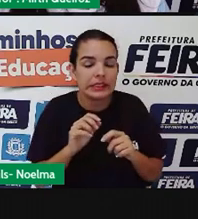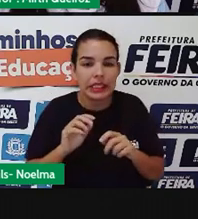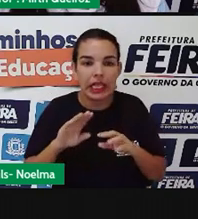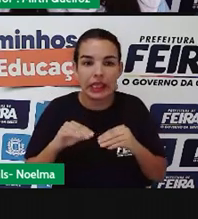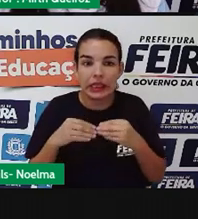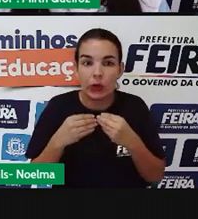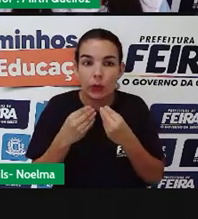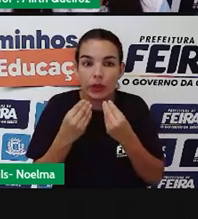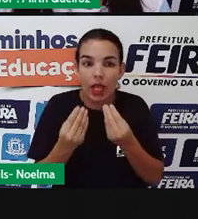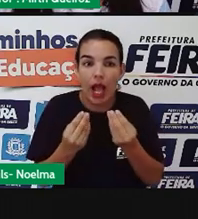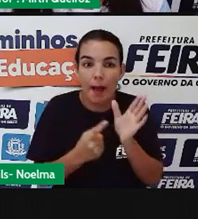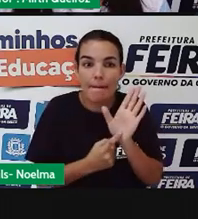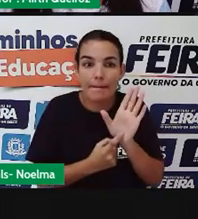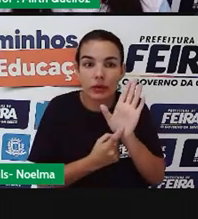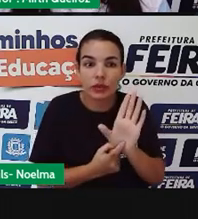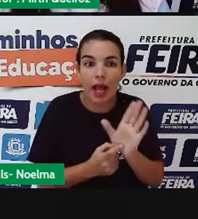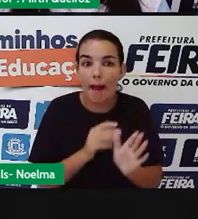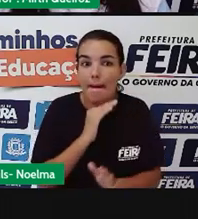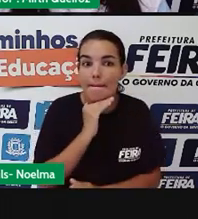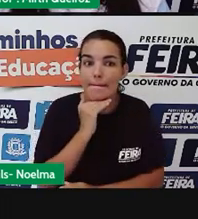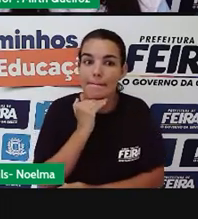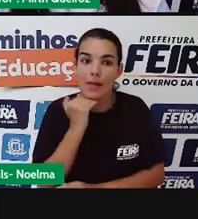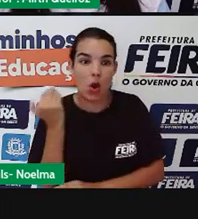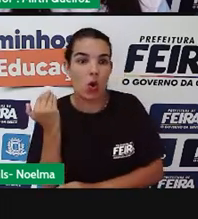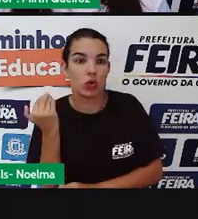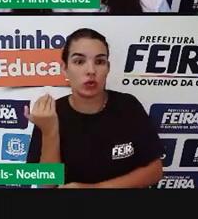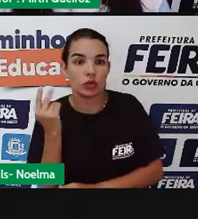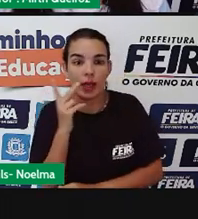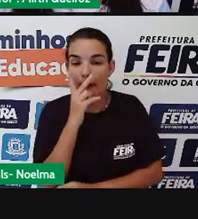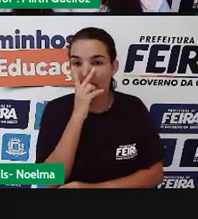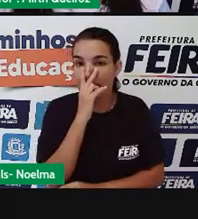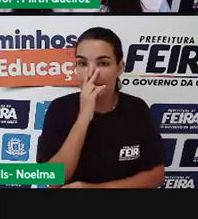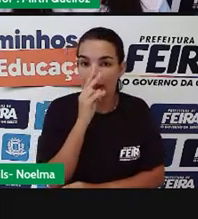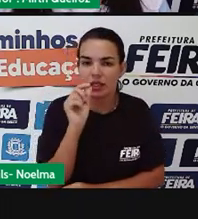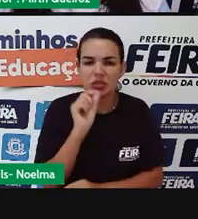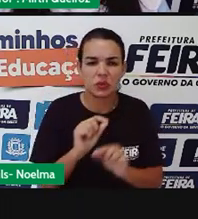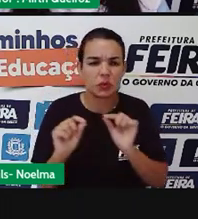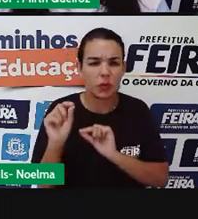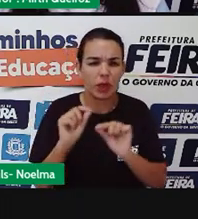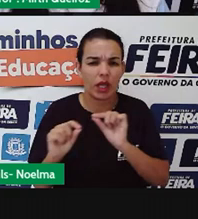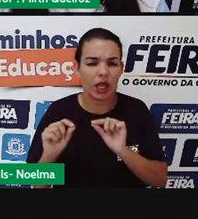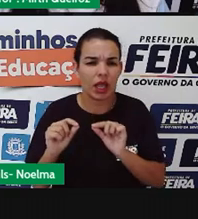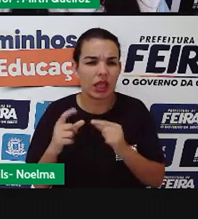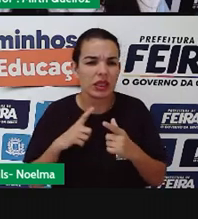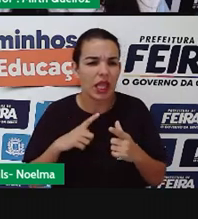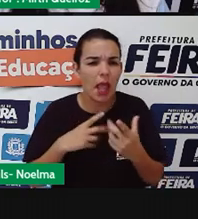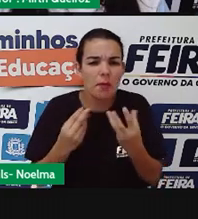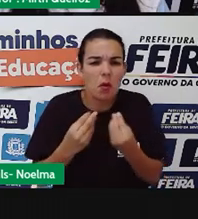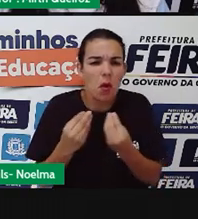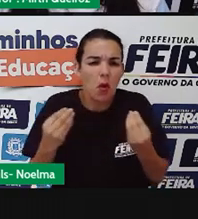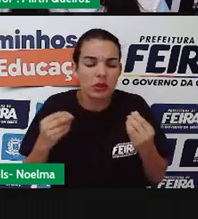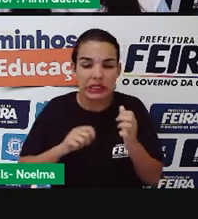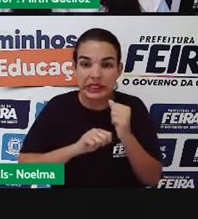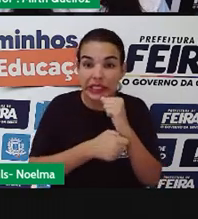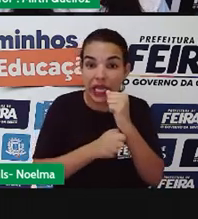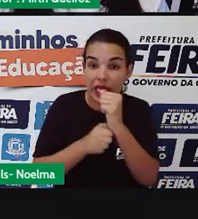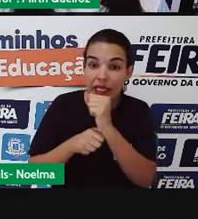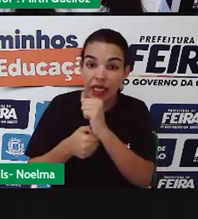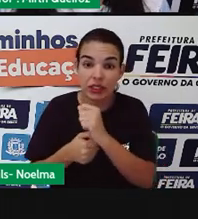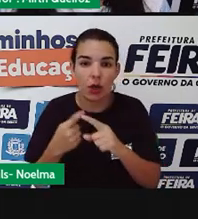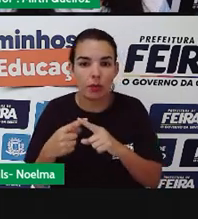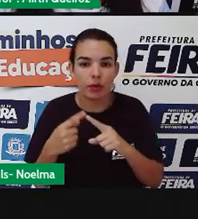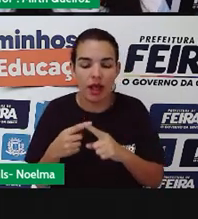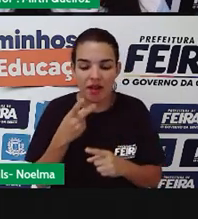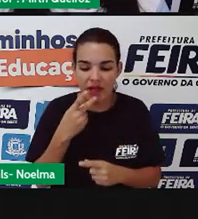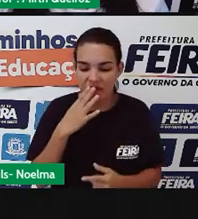apesar de falar por enigmas, não requer tanta interpretação como os outros personagens. Porque ela fala